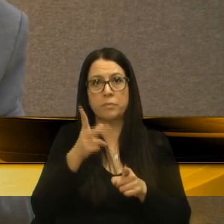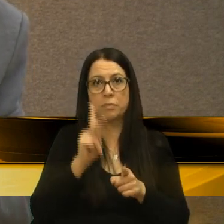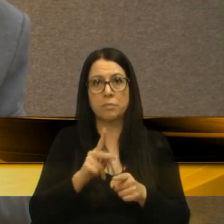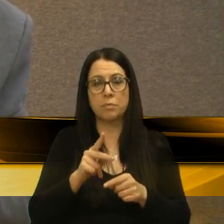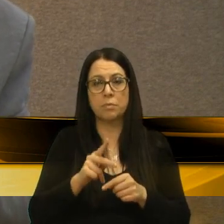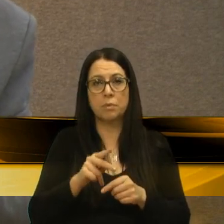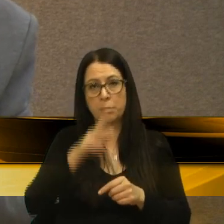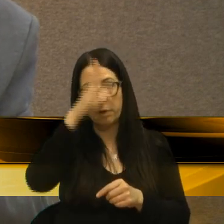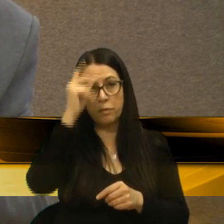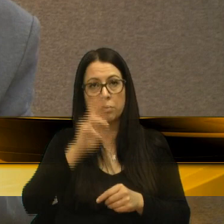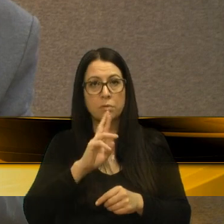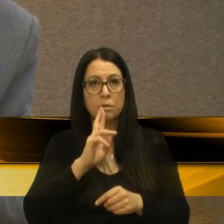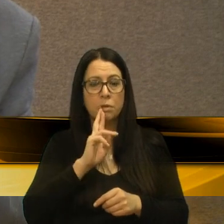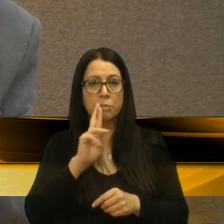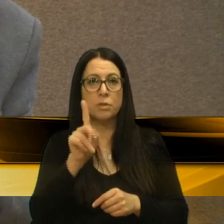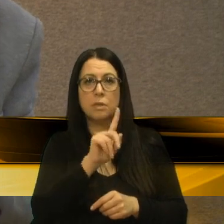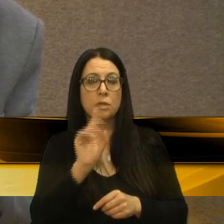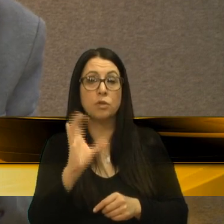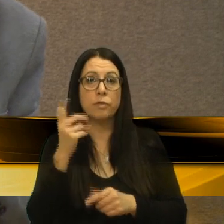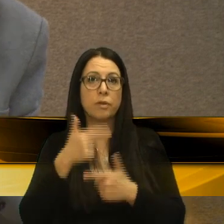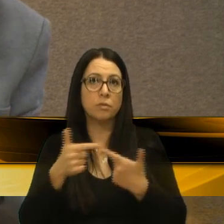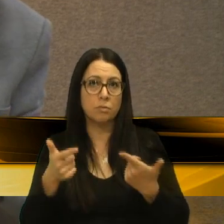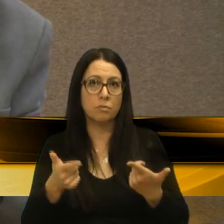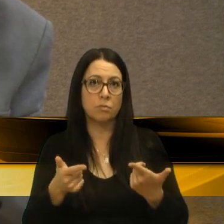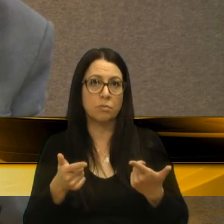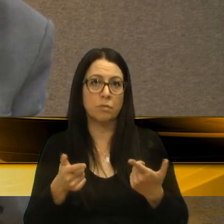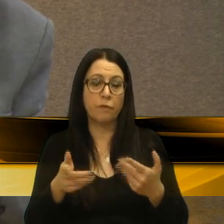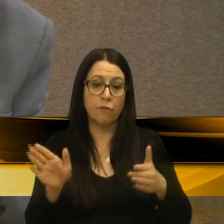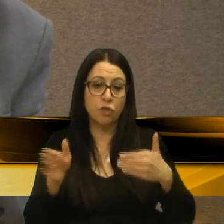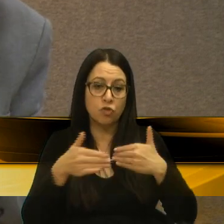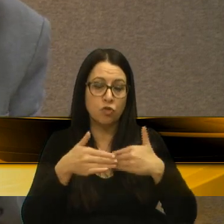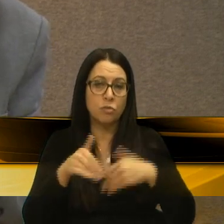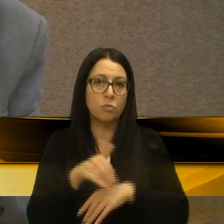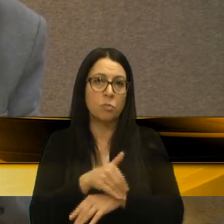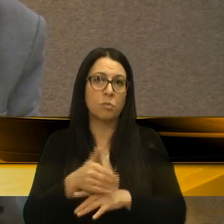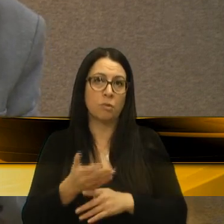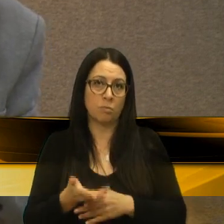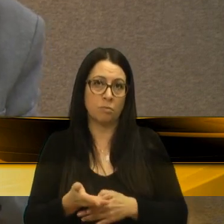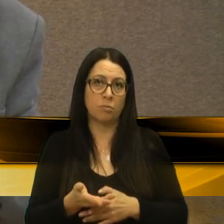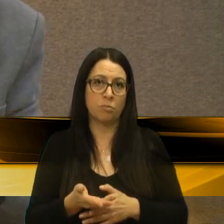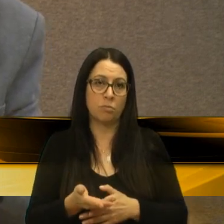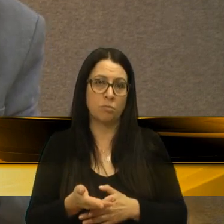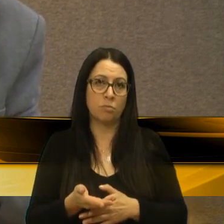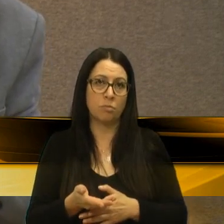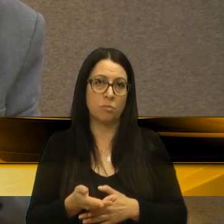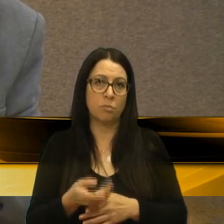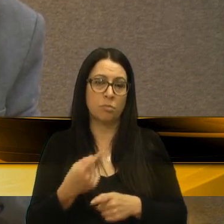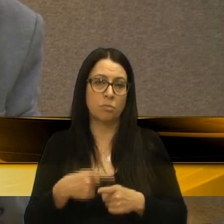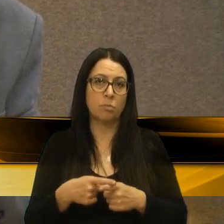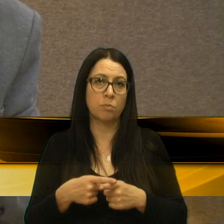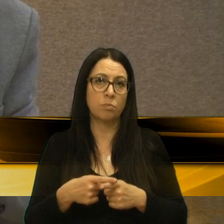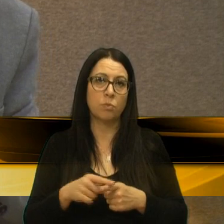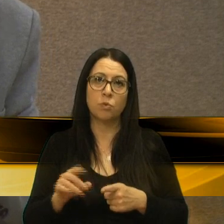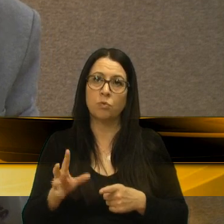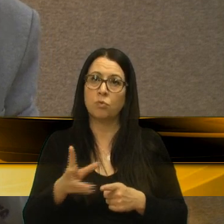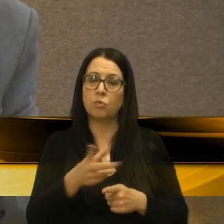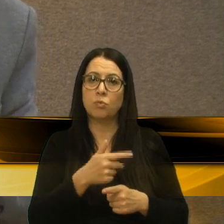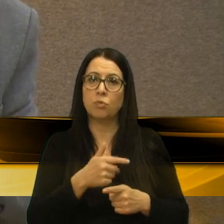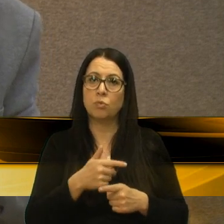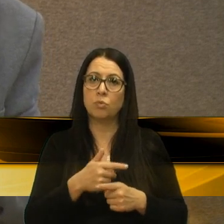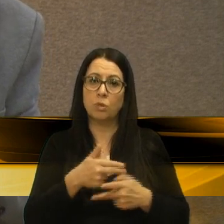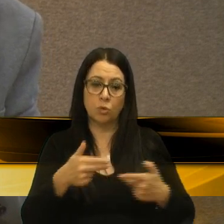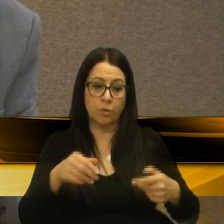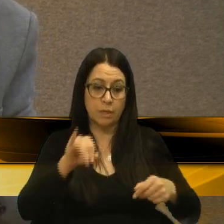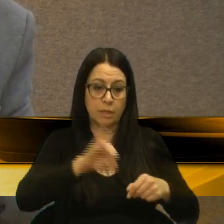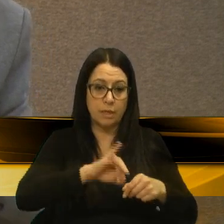respaldo sem resolver essa questão, fechando uma rua por cima de todos os aparelhos públicos que